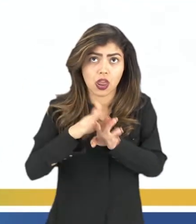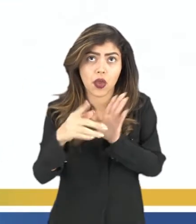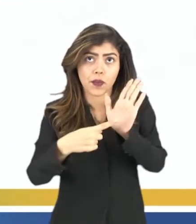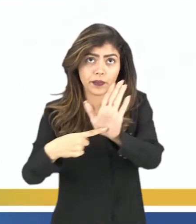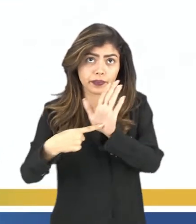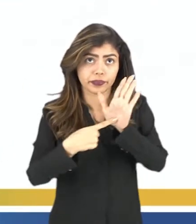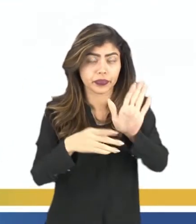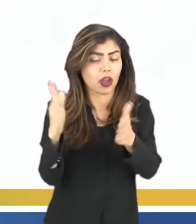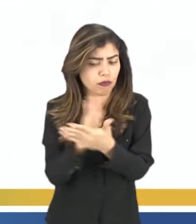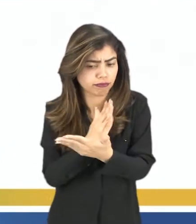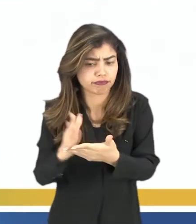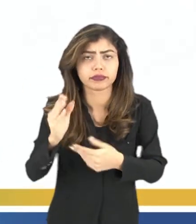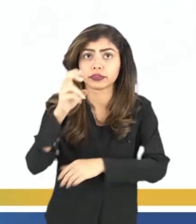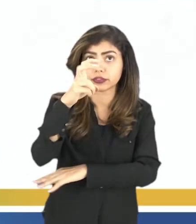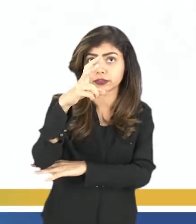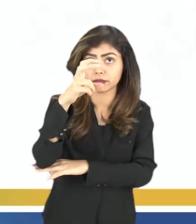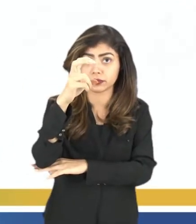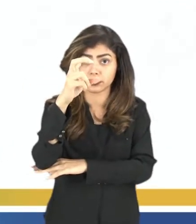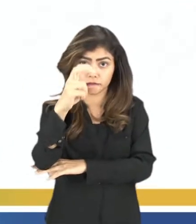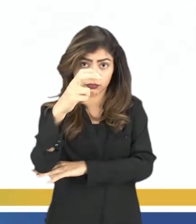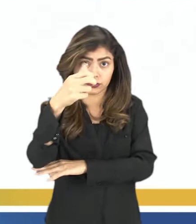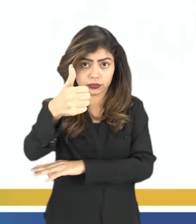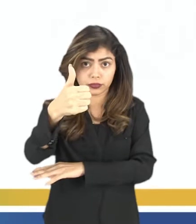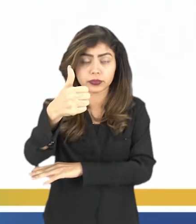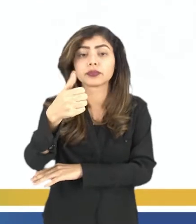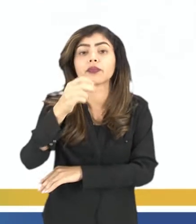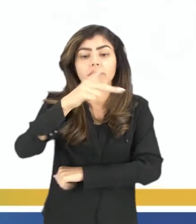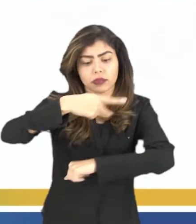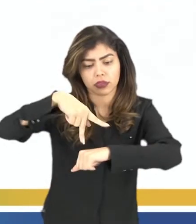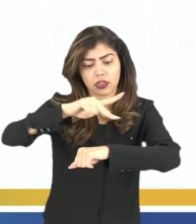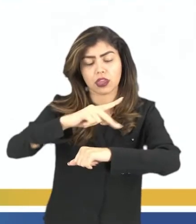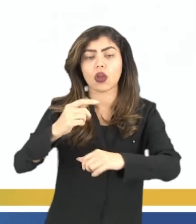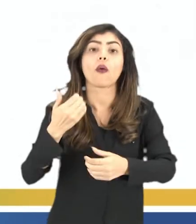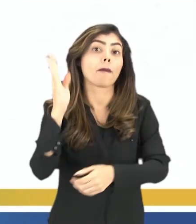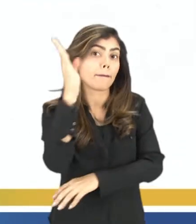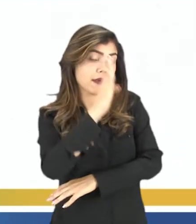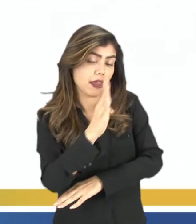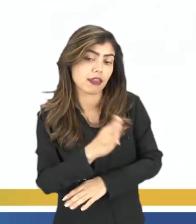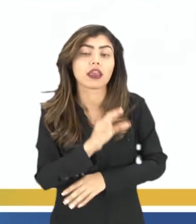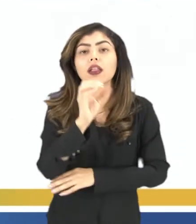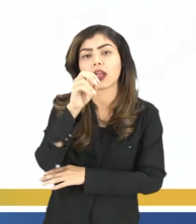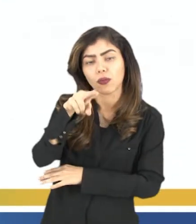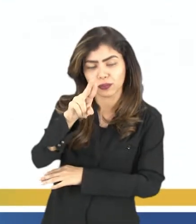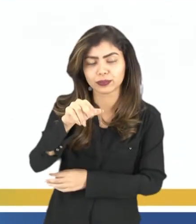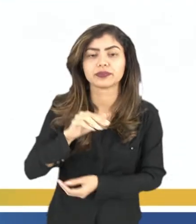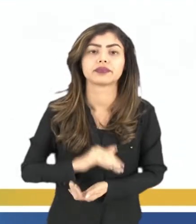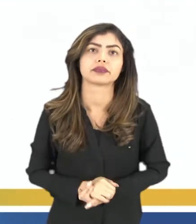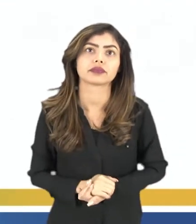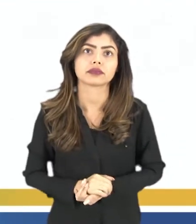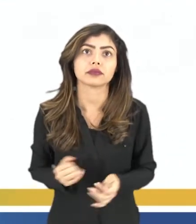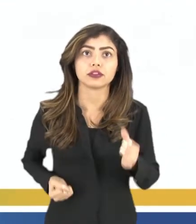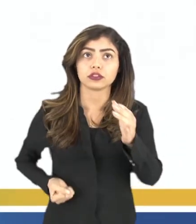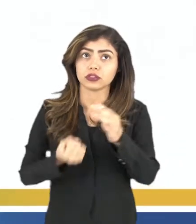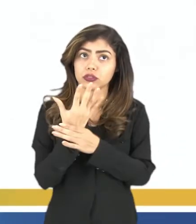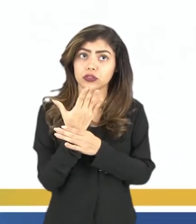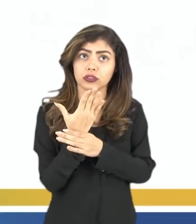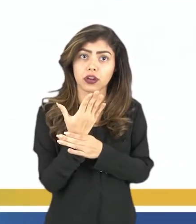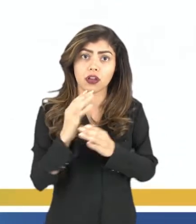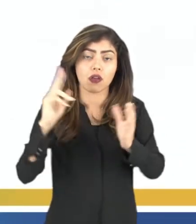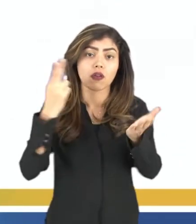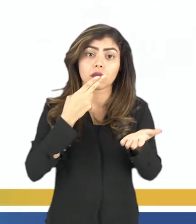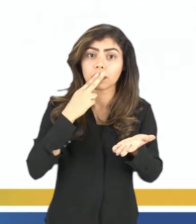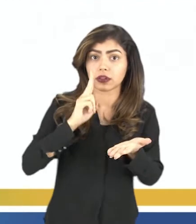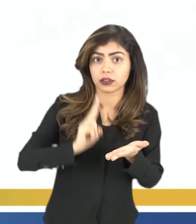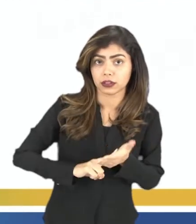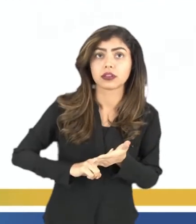representantes, 51 países, inclusive o Brasil faz parte, aí, da ONU, né? Que eles criam, aí, uma Carta